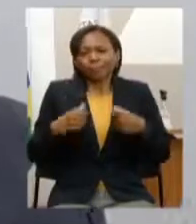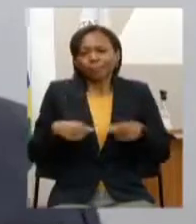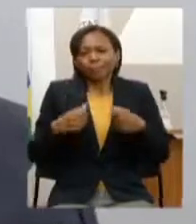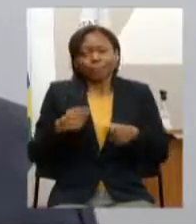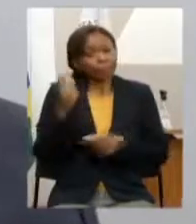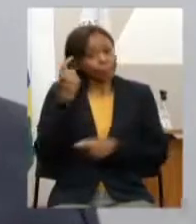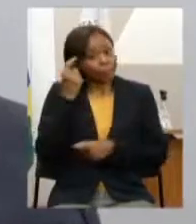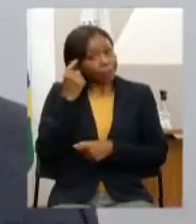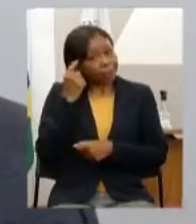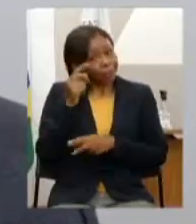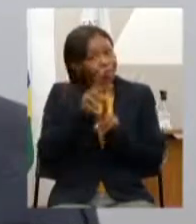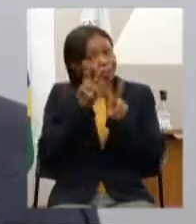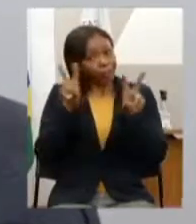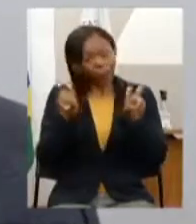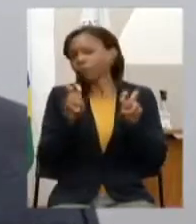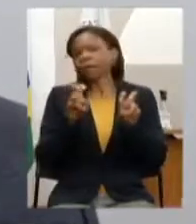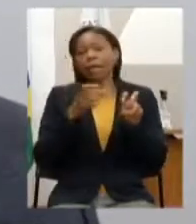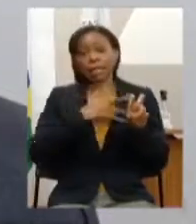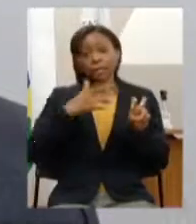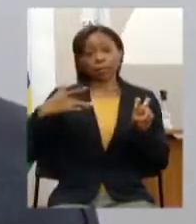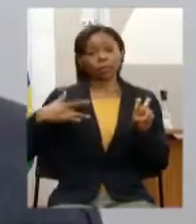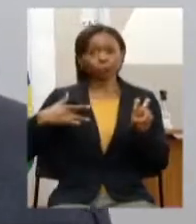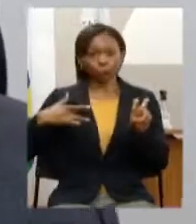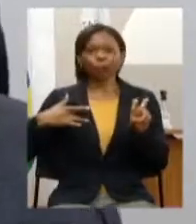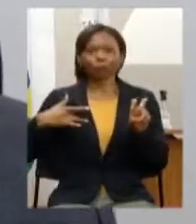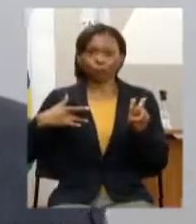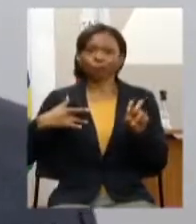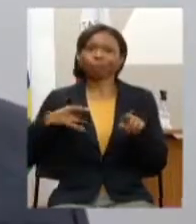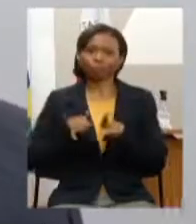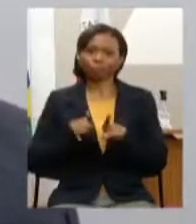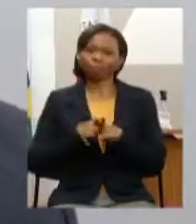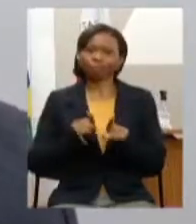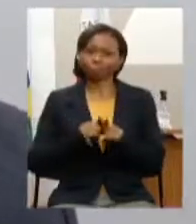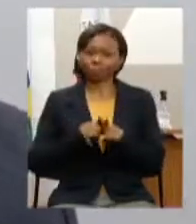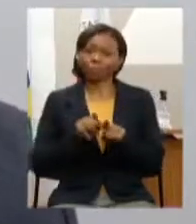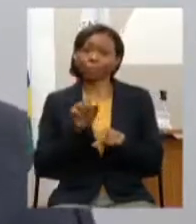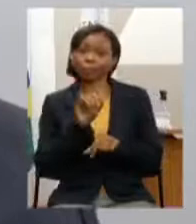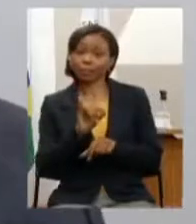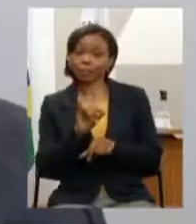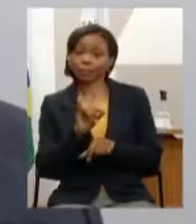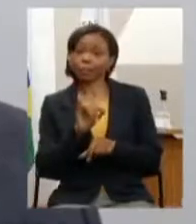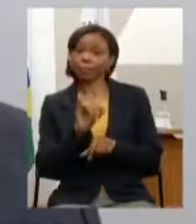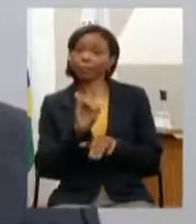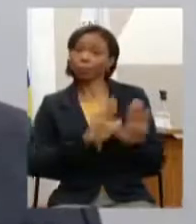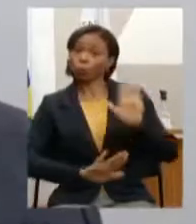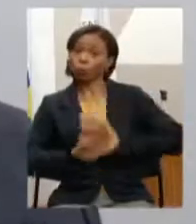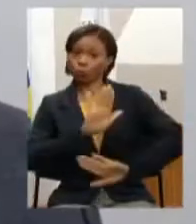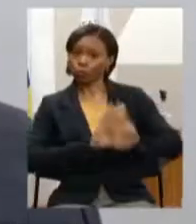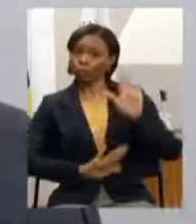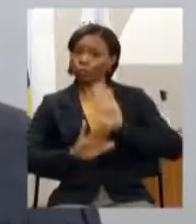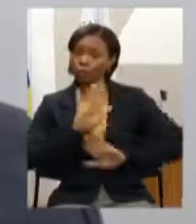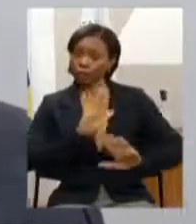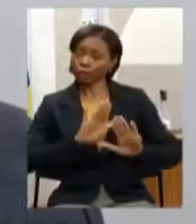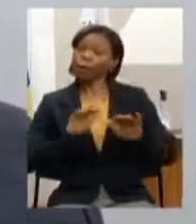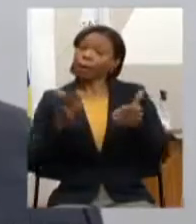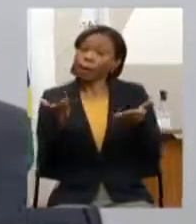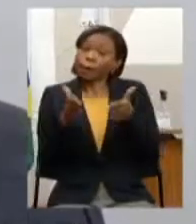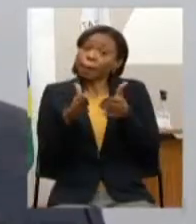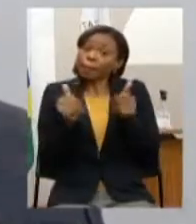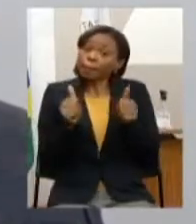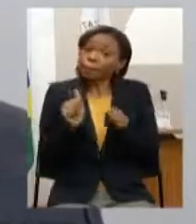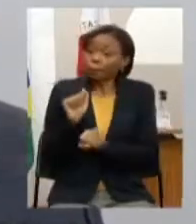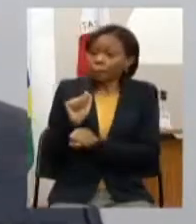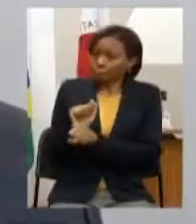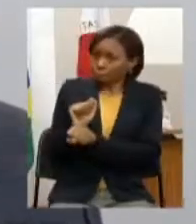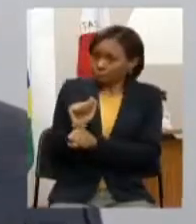pró-salute né um termo associado ao princípio da precaução e pedir o adiamento até que as